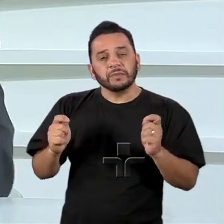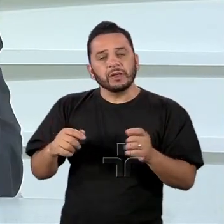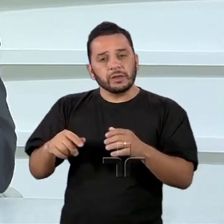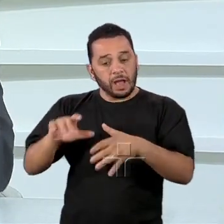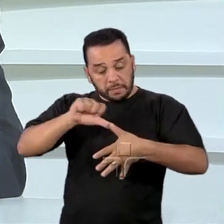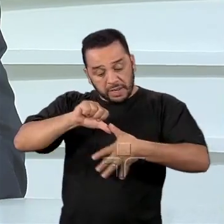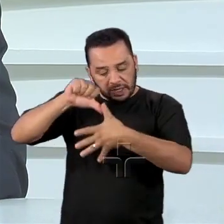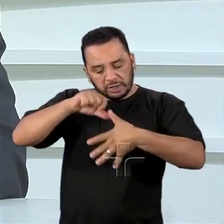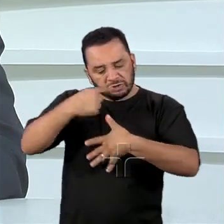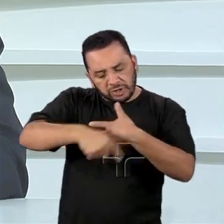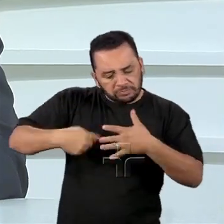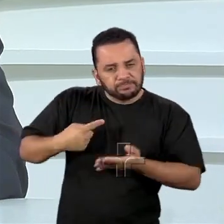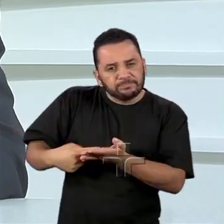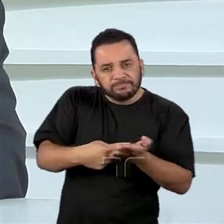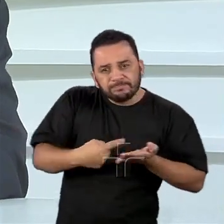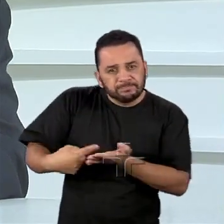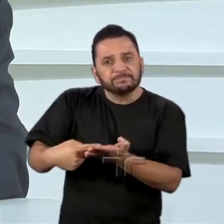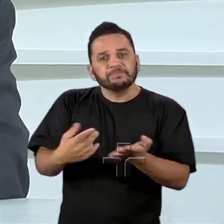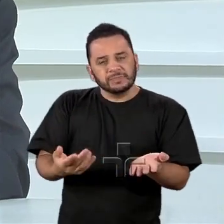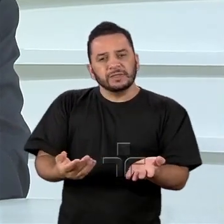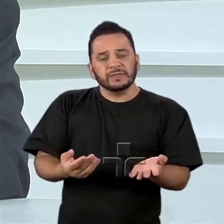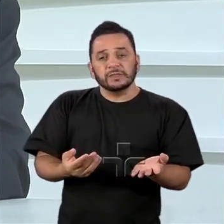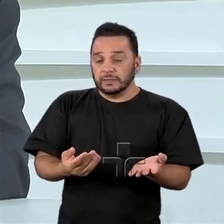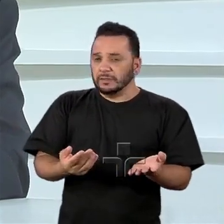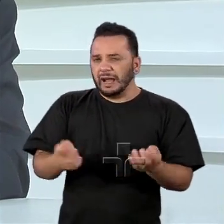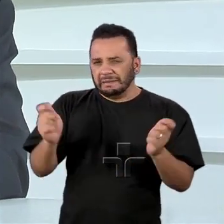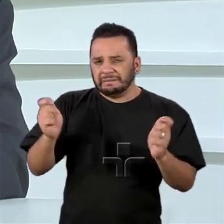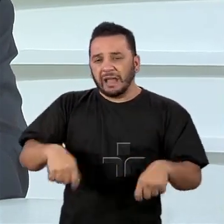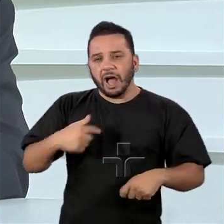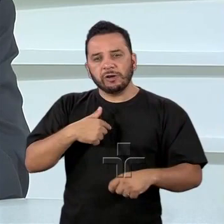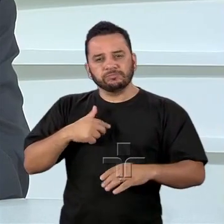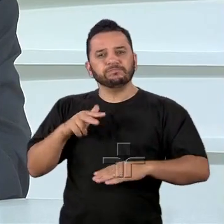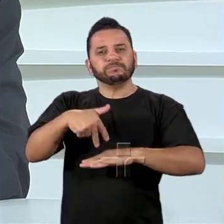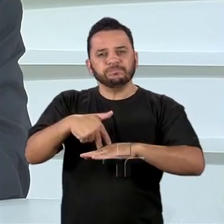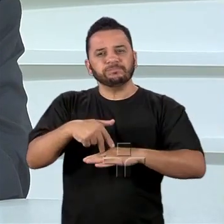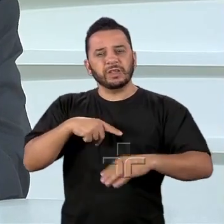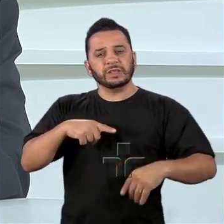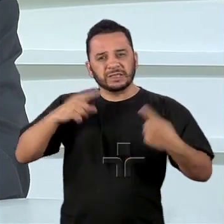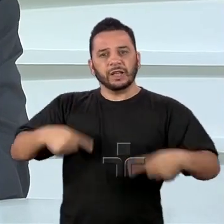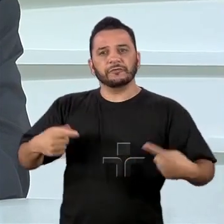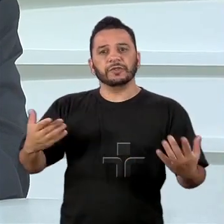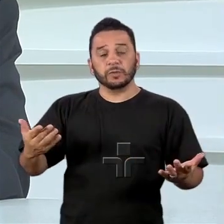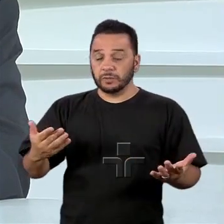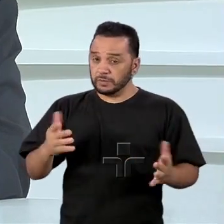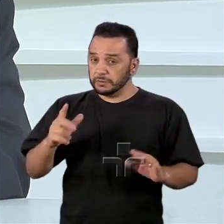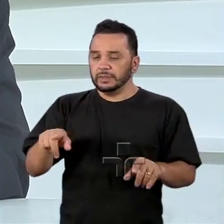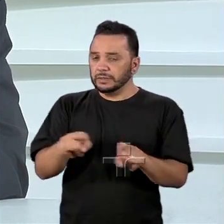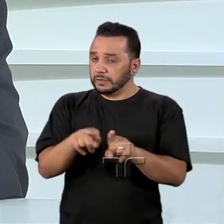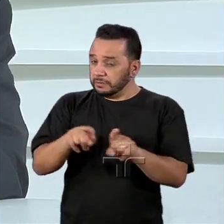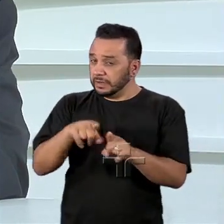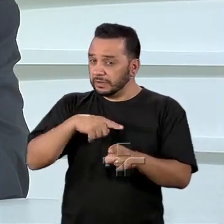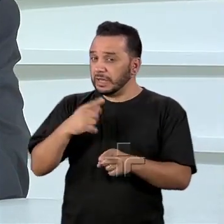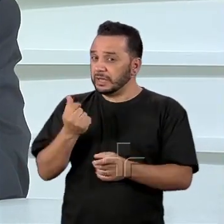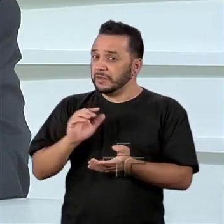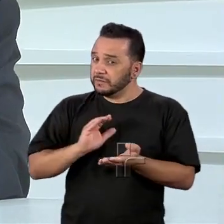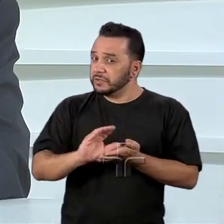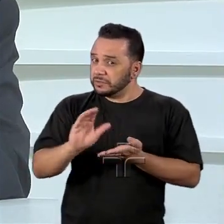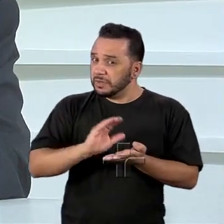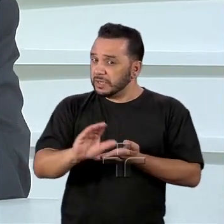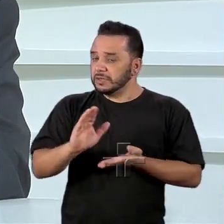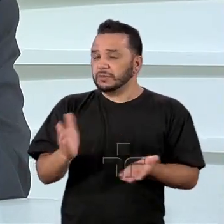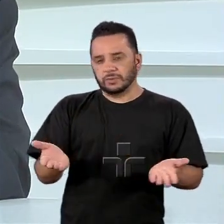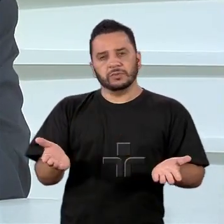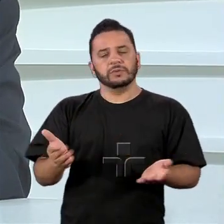no mundo diante dessa fia. eu só queria também explicar a questão dos investimentos externos diretos, os fluxos